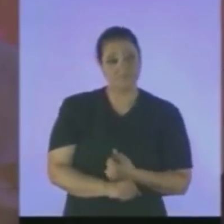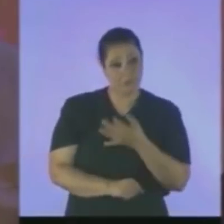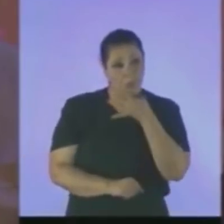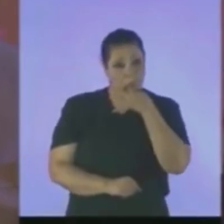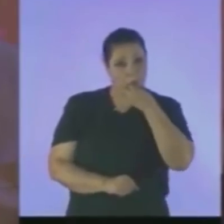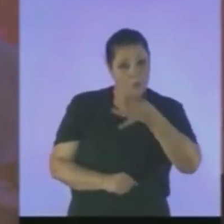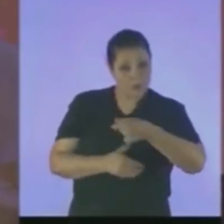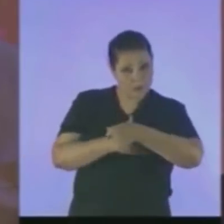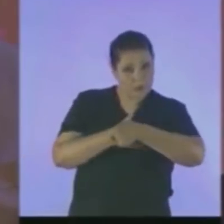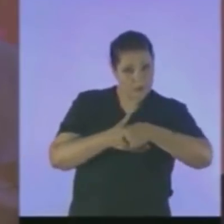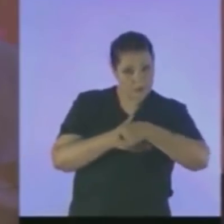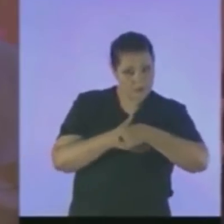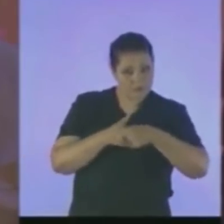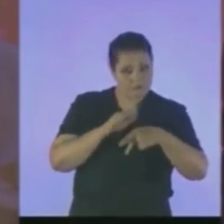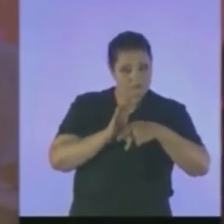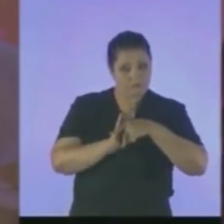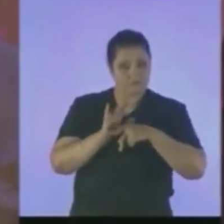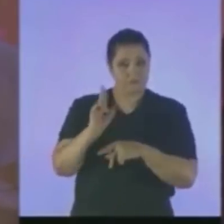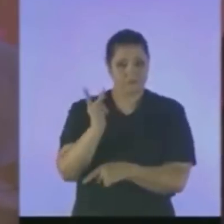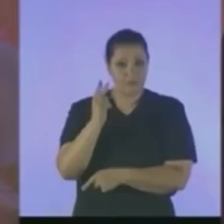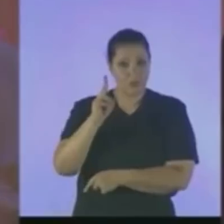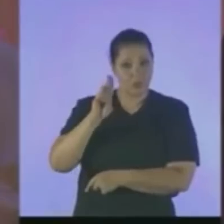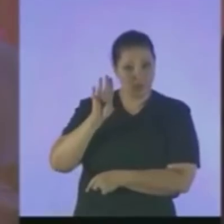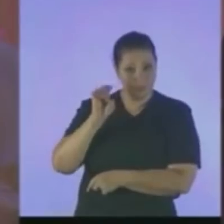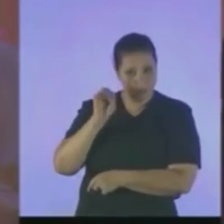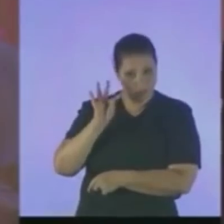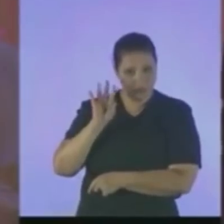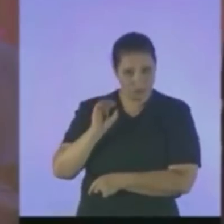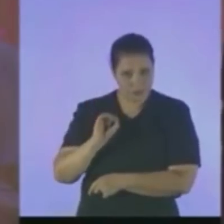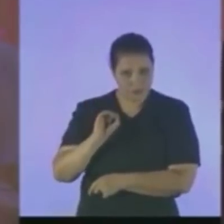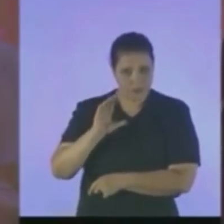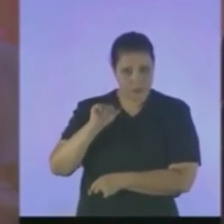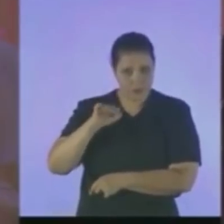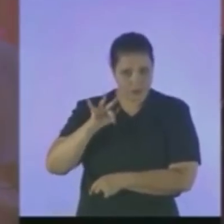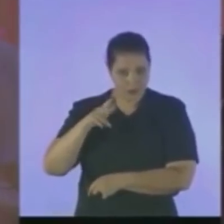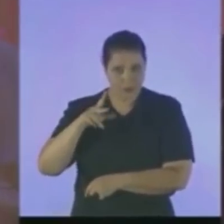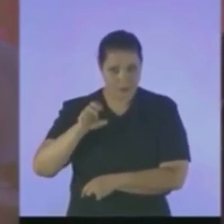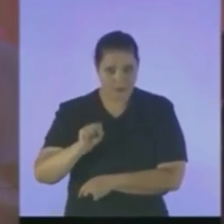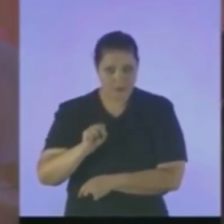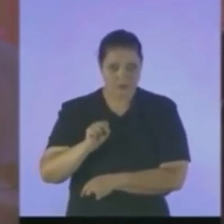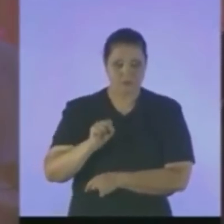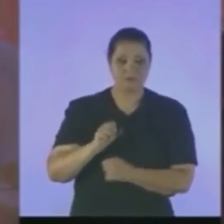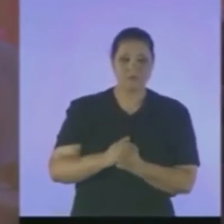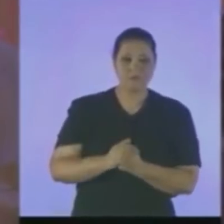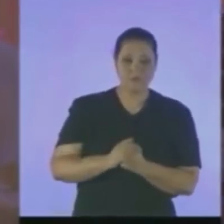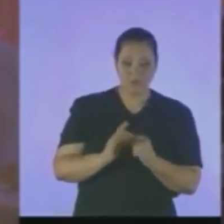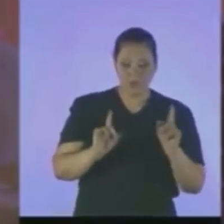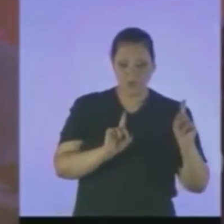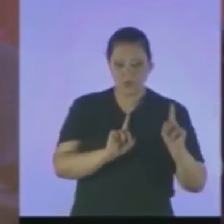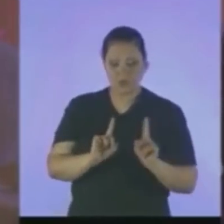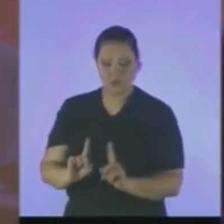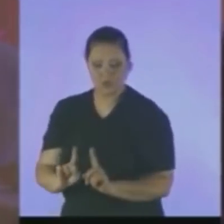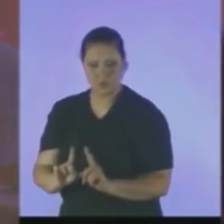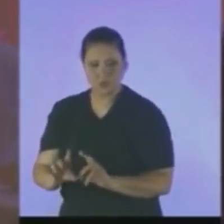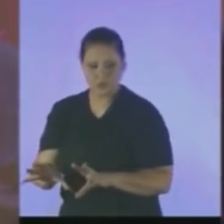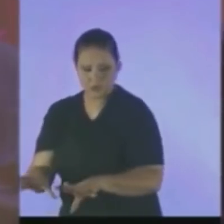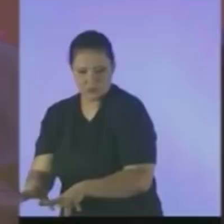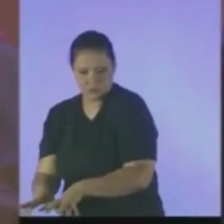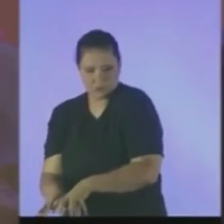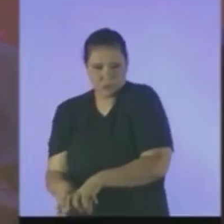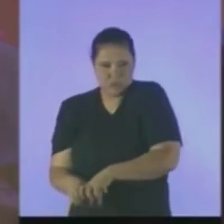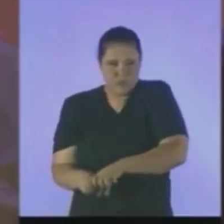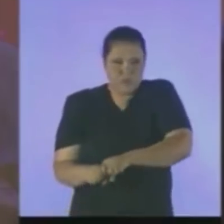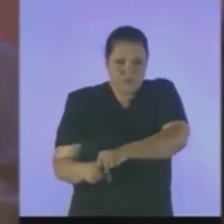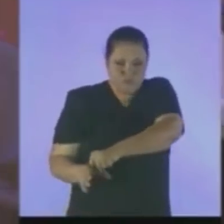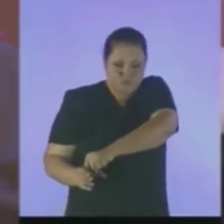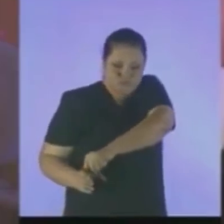Humberto De Campos Espírito E dali Arrancou Um monstro Que foi Atirado Sob a Terra